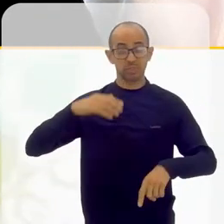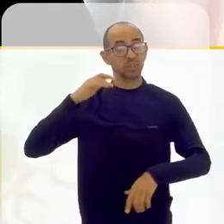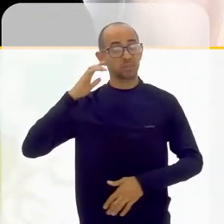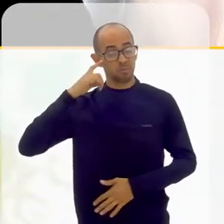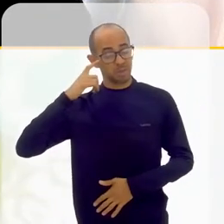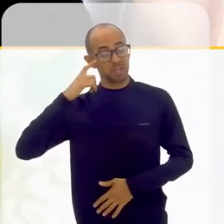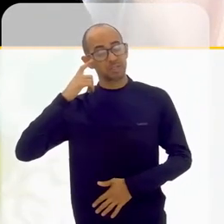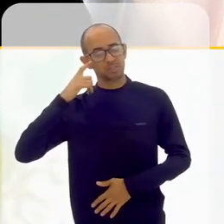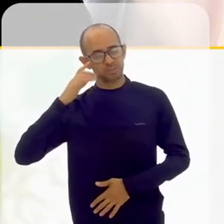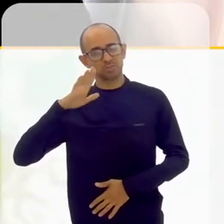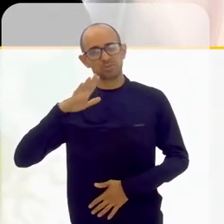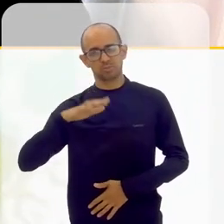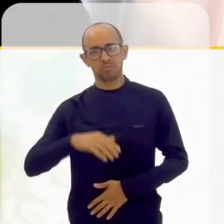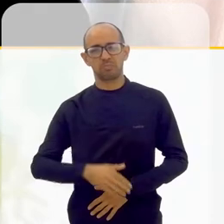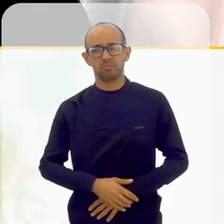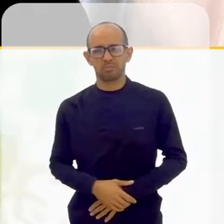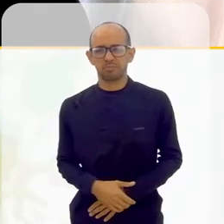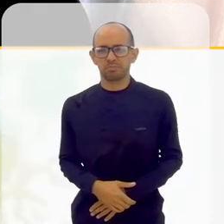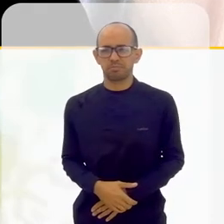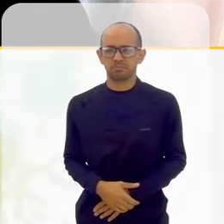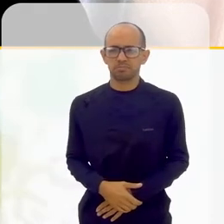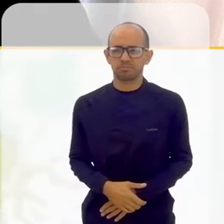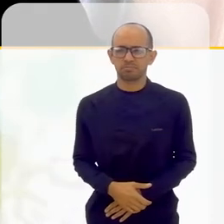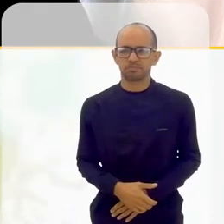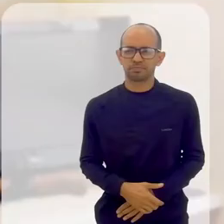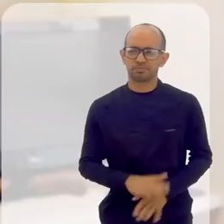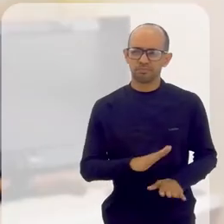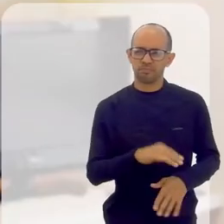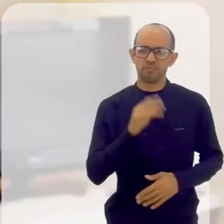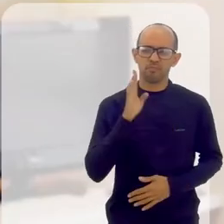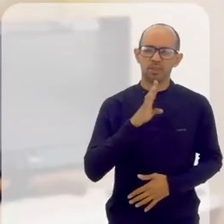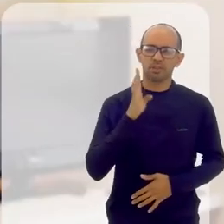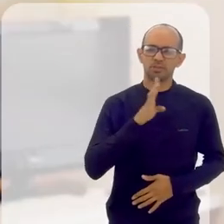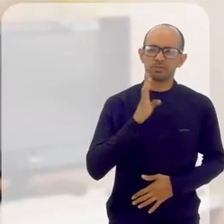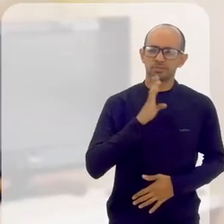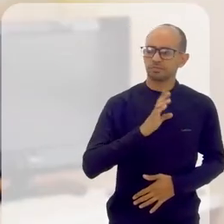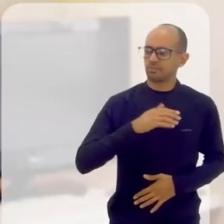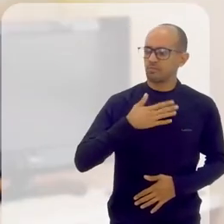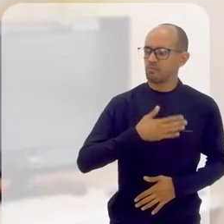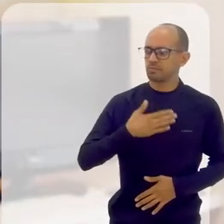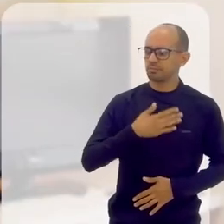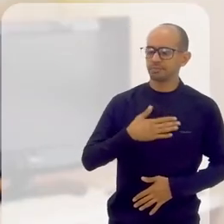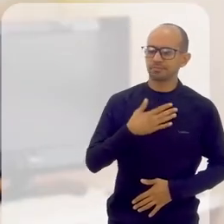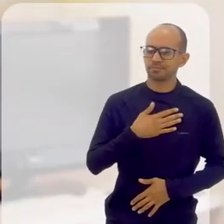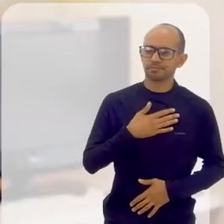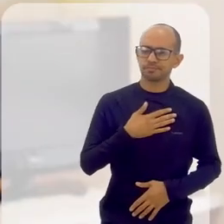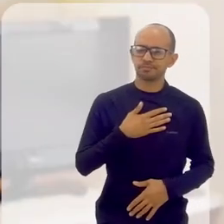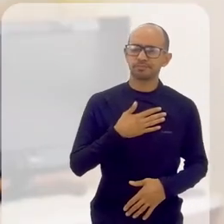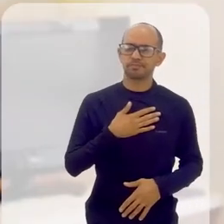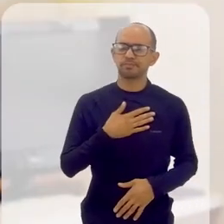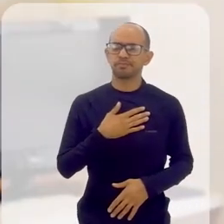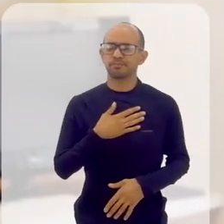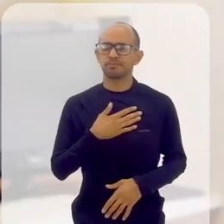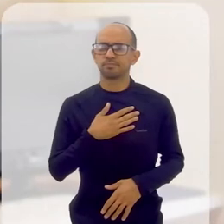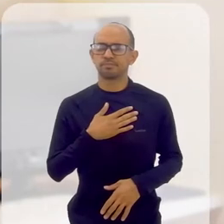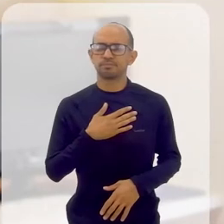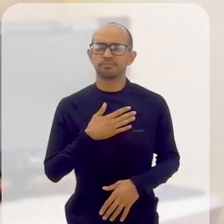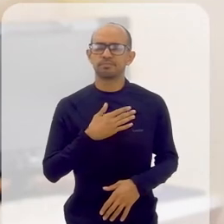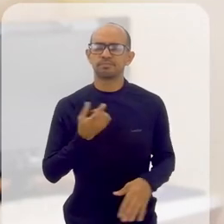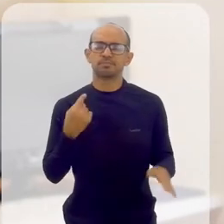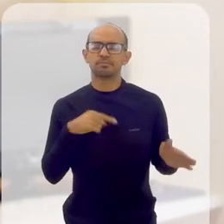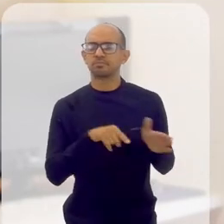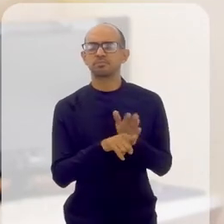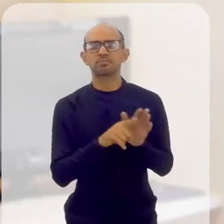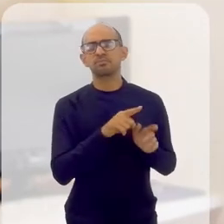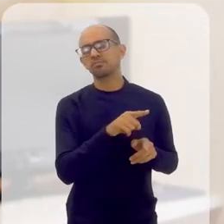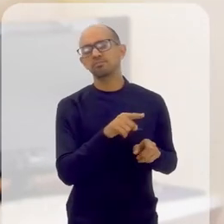desafio e tanto, e tanto, mas muito bacana. E eu queria puxar daí para